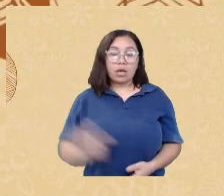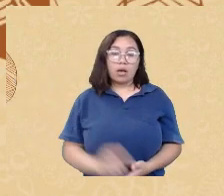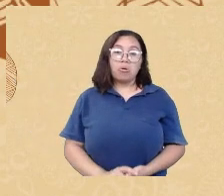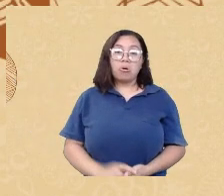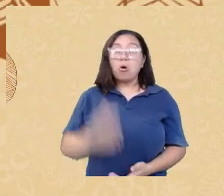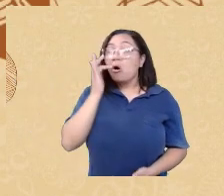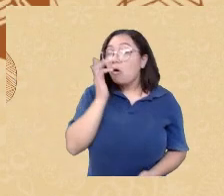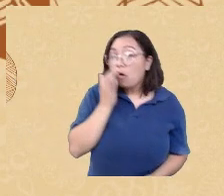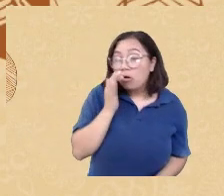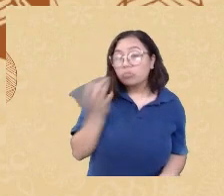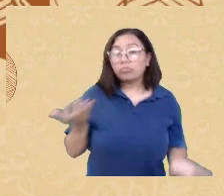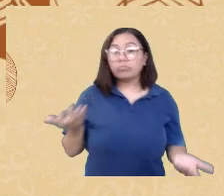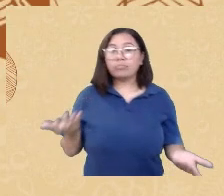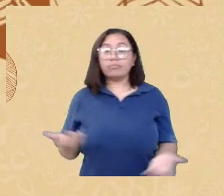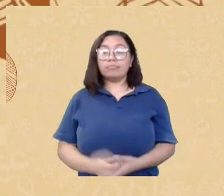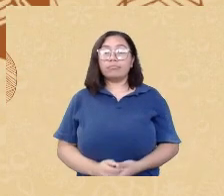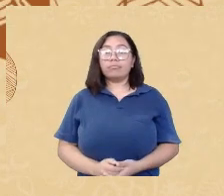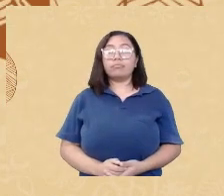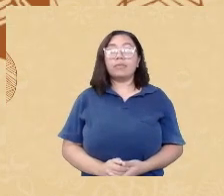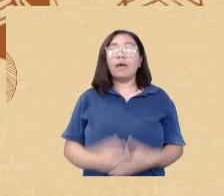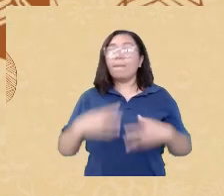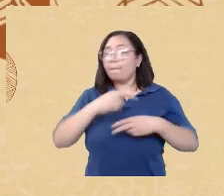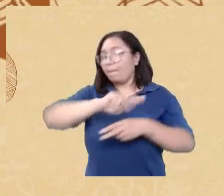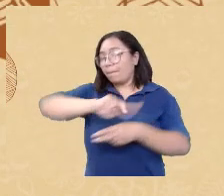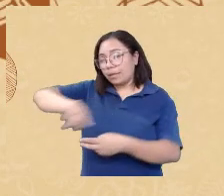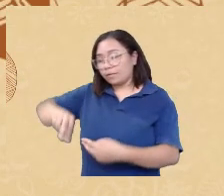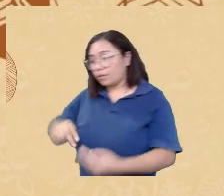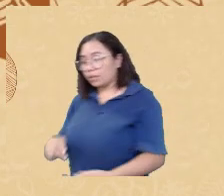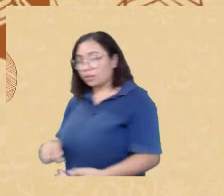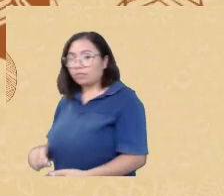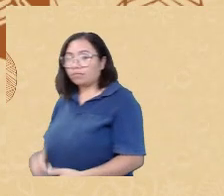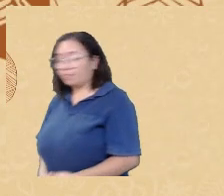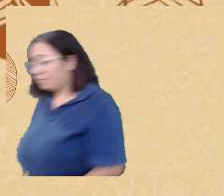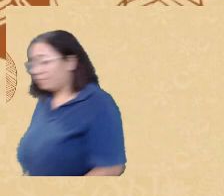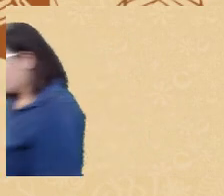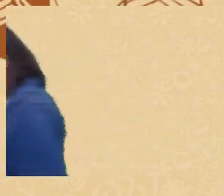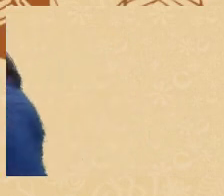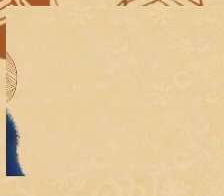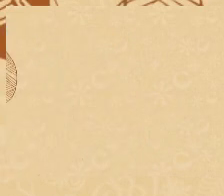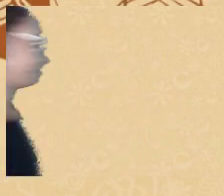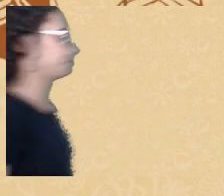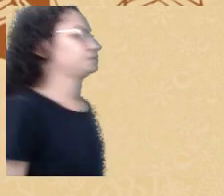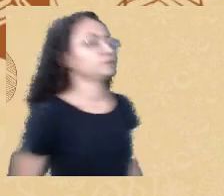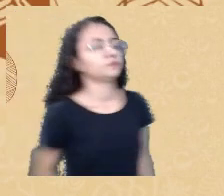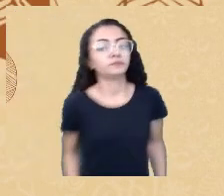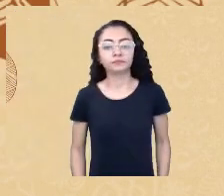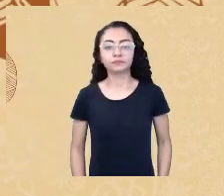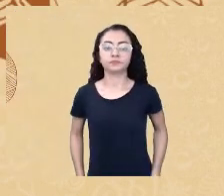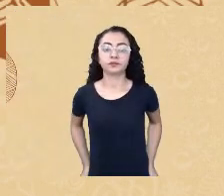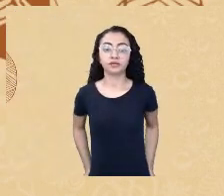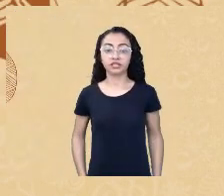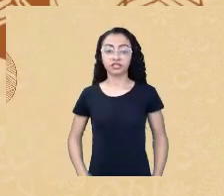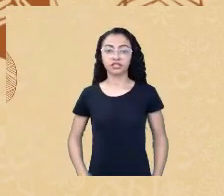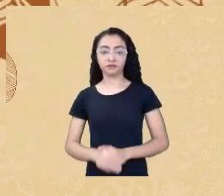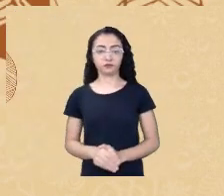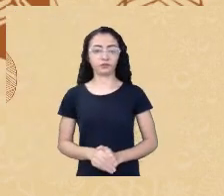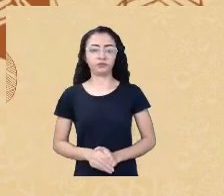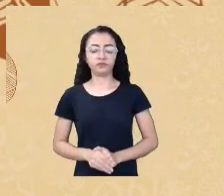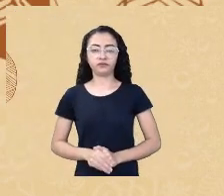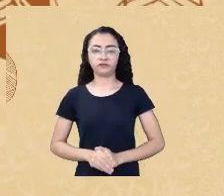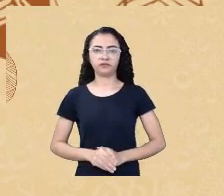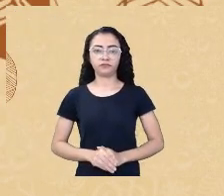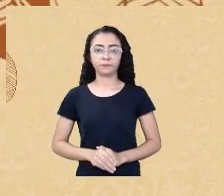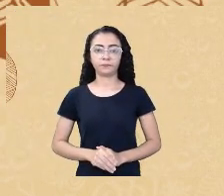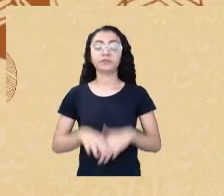as mais variadas formas de madeira de árvores e as mais variadas frutas tropicais inclusive a mão de obra humana